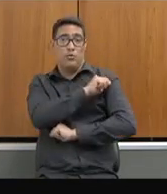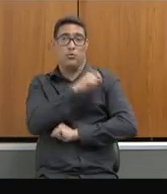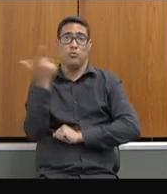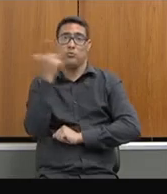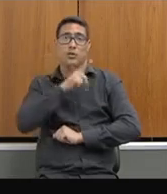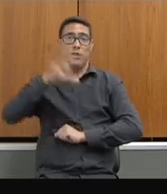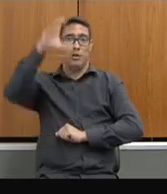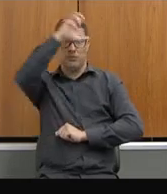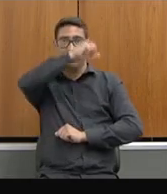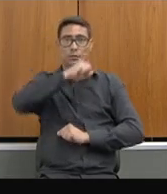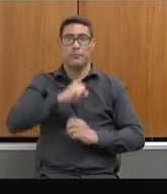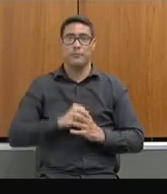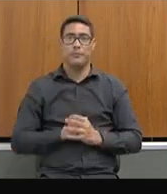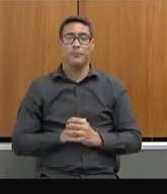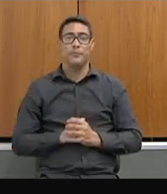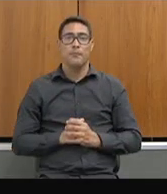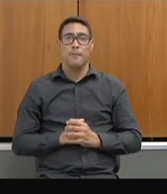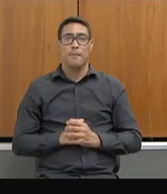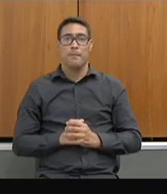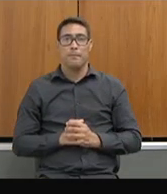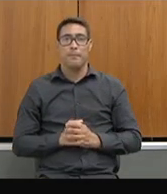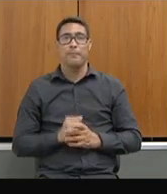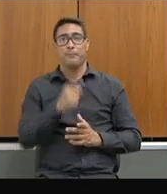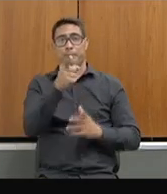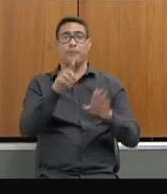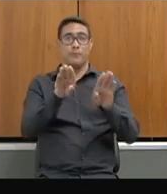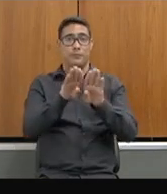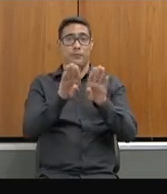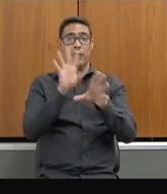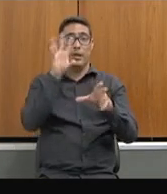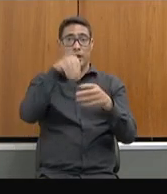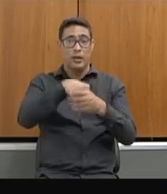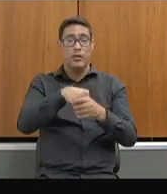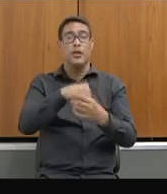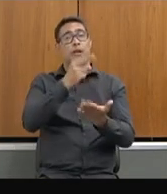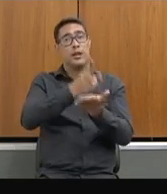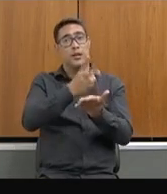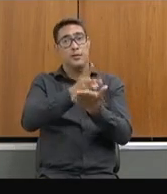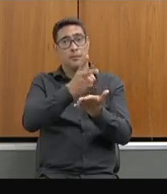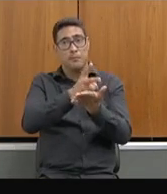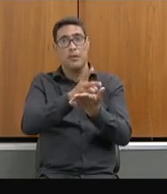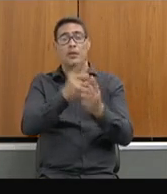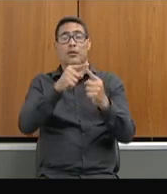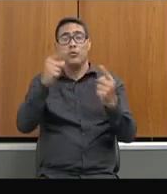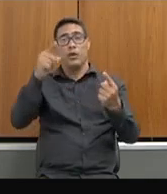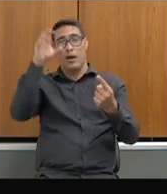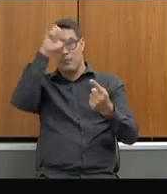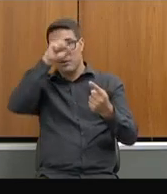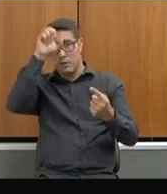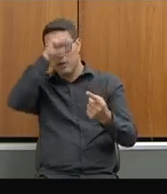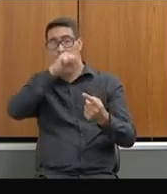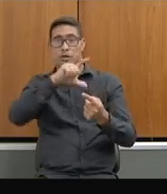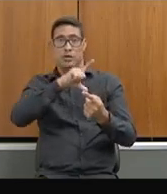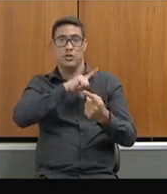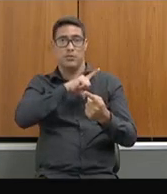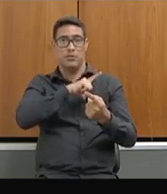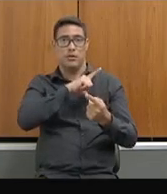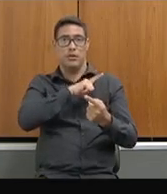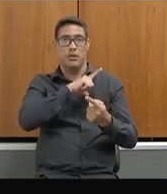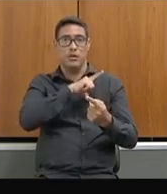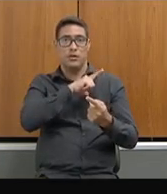Pode passar, por favor? Aqui também, dentro dessa mesma linha da recomposição da aprendizagem, nós trabalhamos com